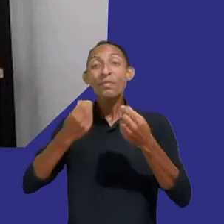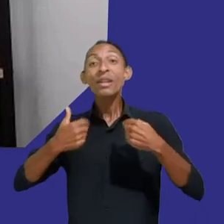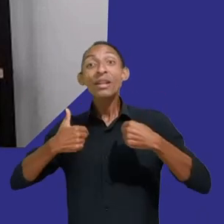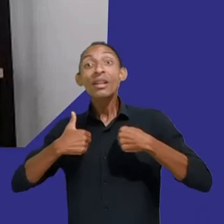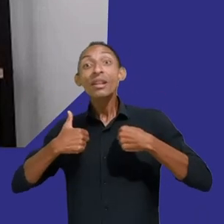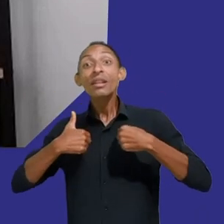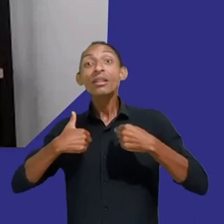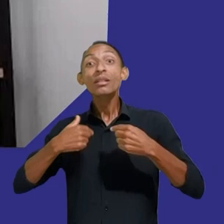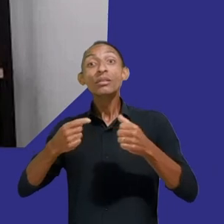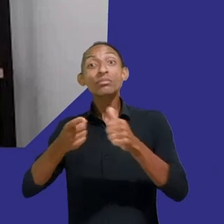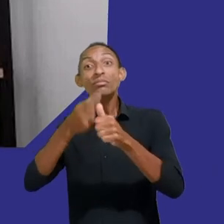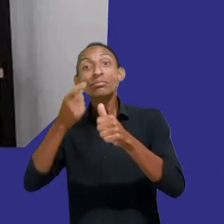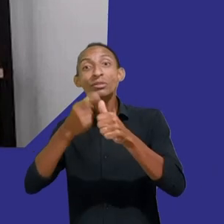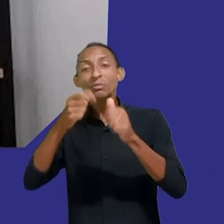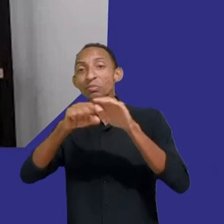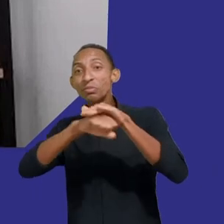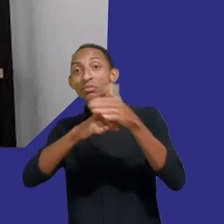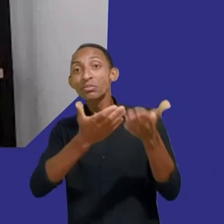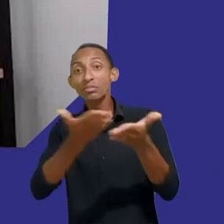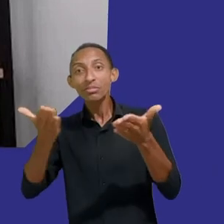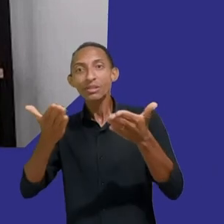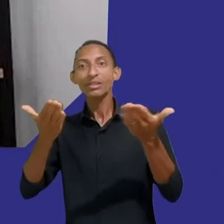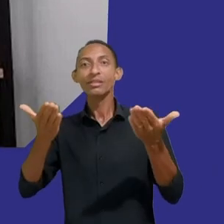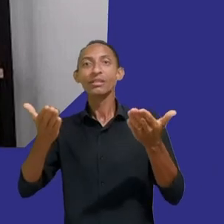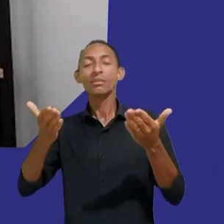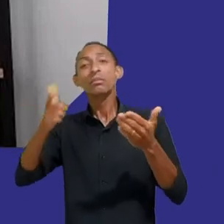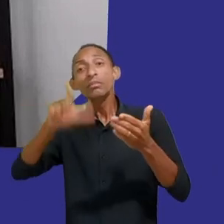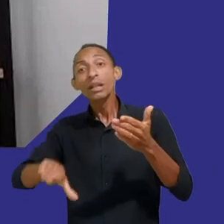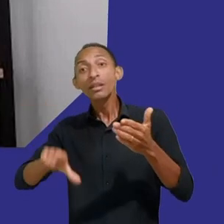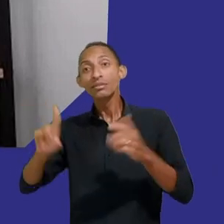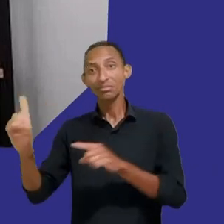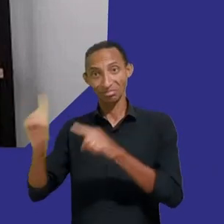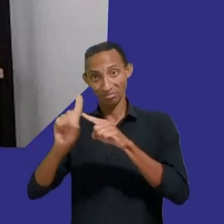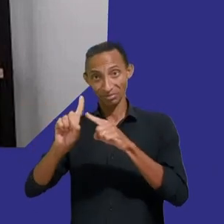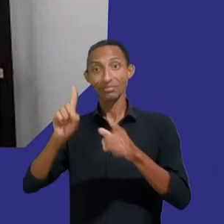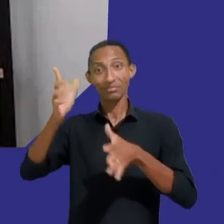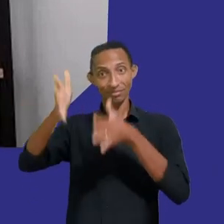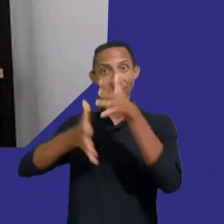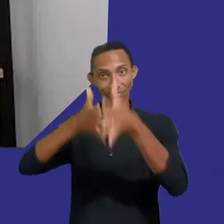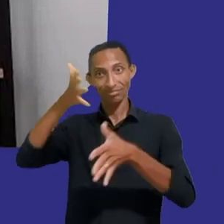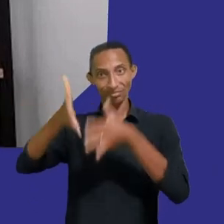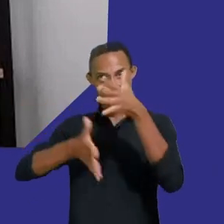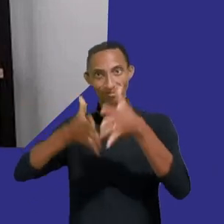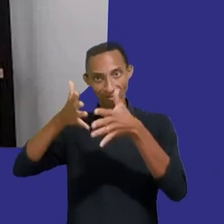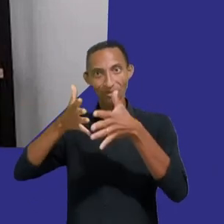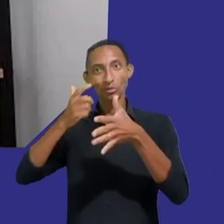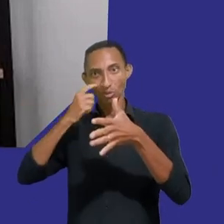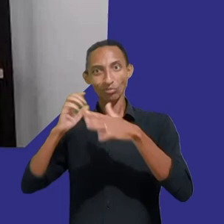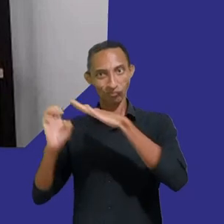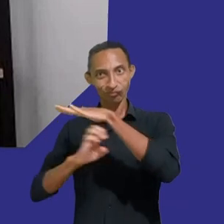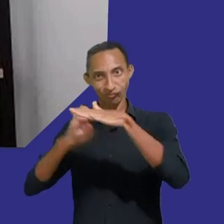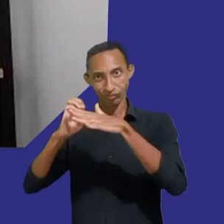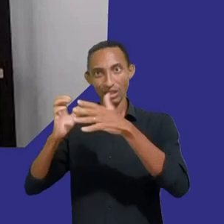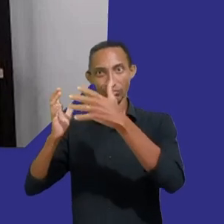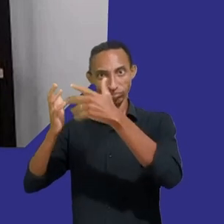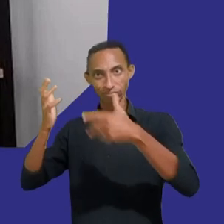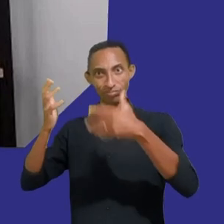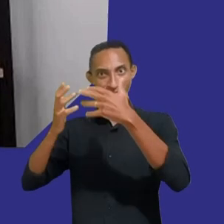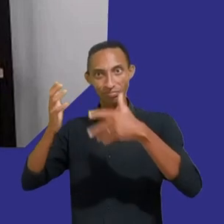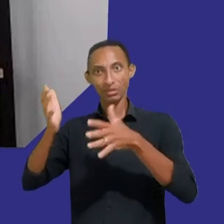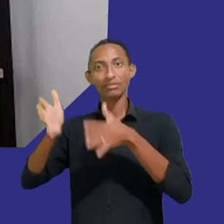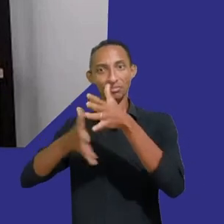E também vão estar com a gente os intérpretes de Libra da EducaLibras e os profissionais de legendagem em tempo real da